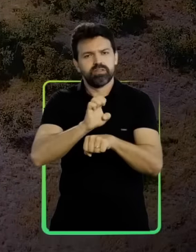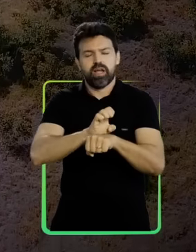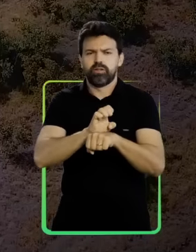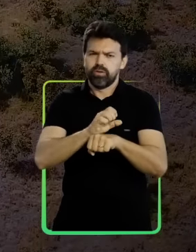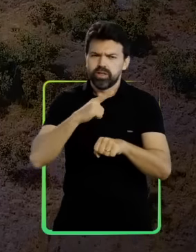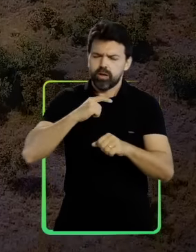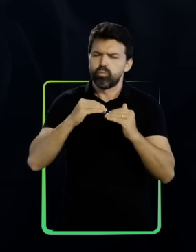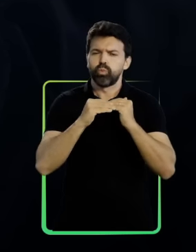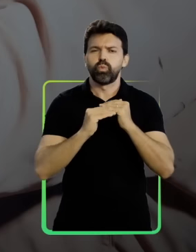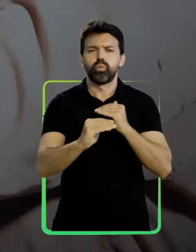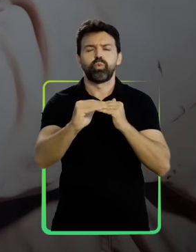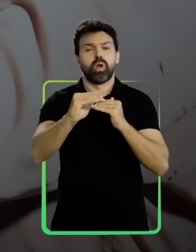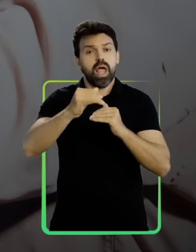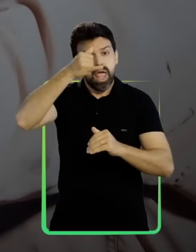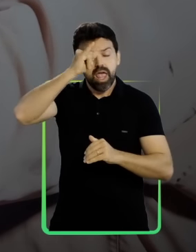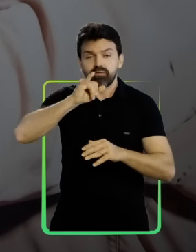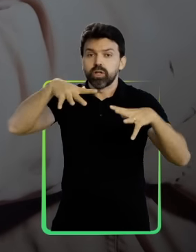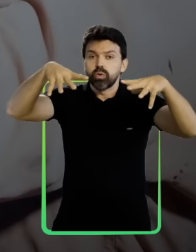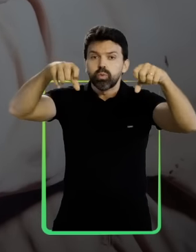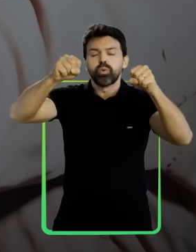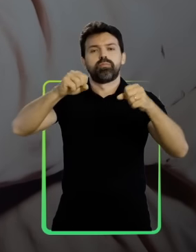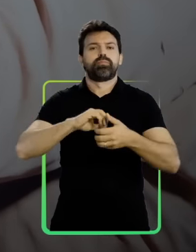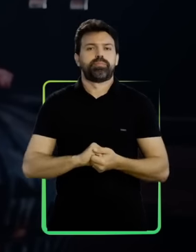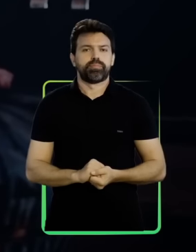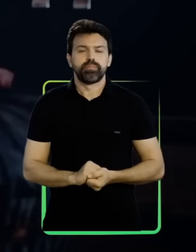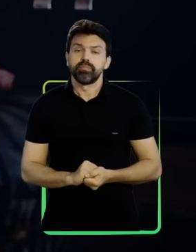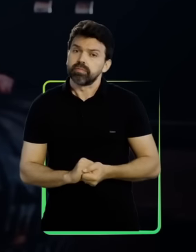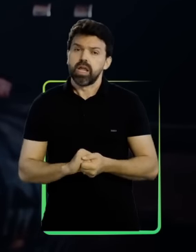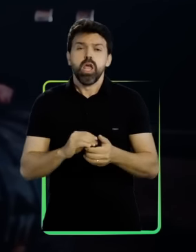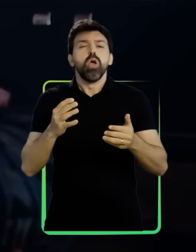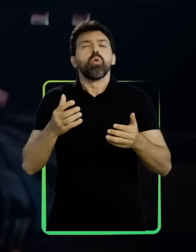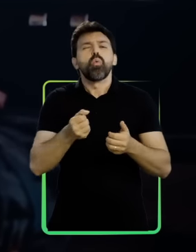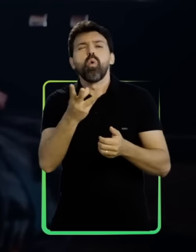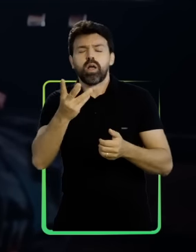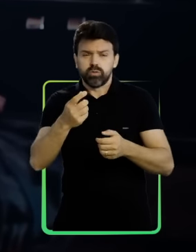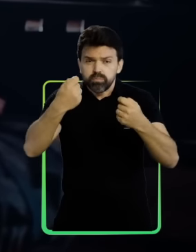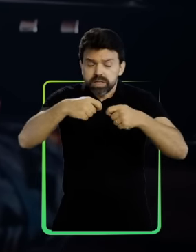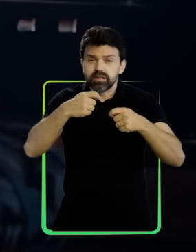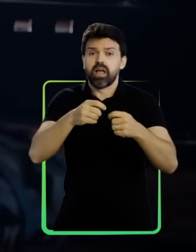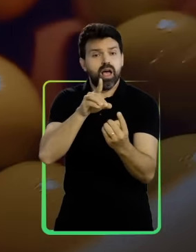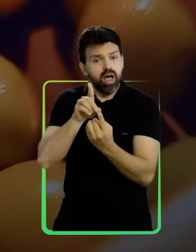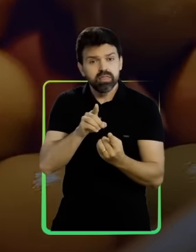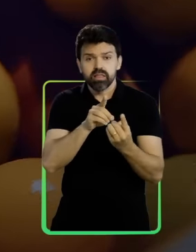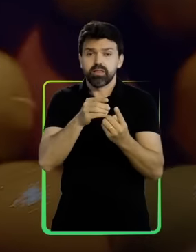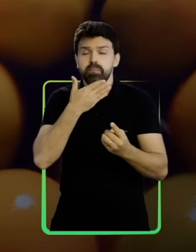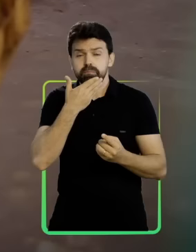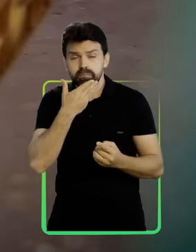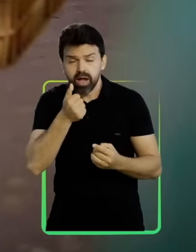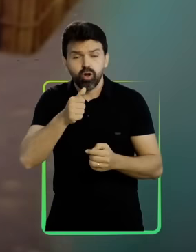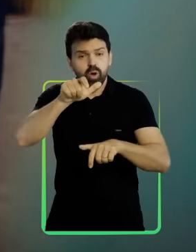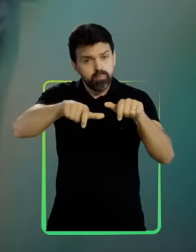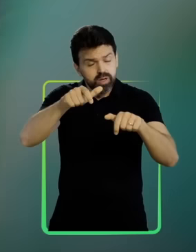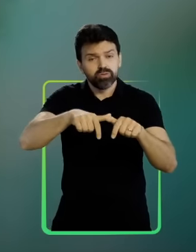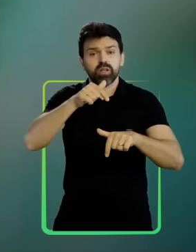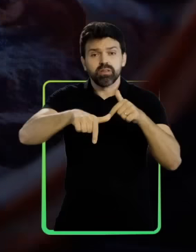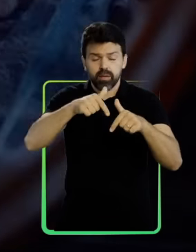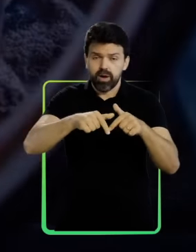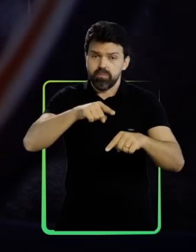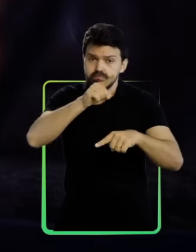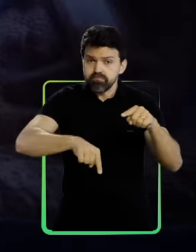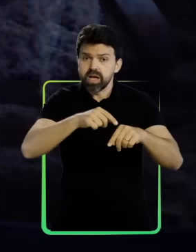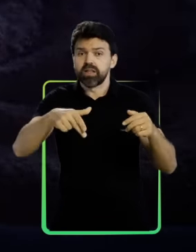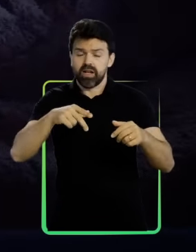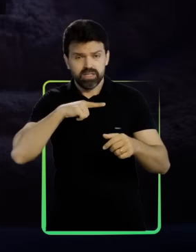estabilidade, pra evitar os apagões. E na quantidade necessária, para atender quem trabalha com